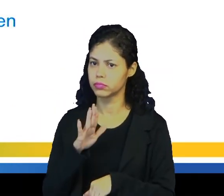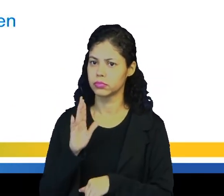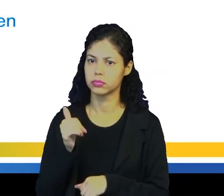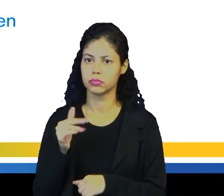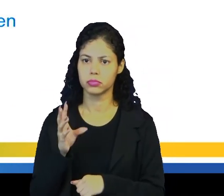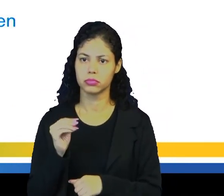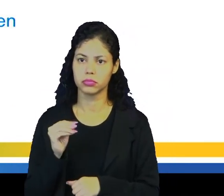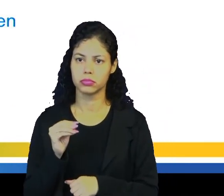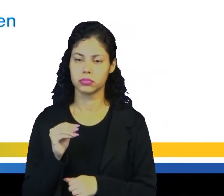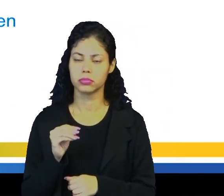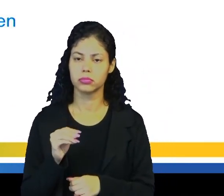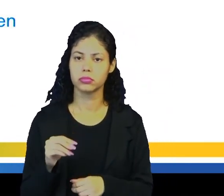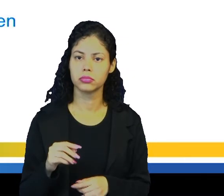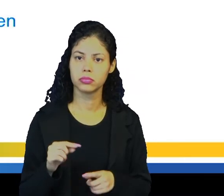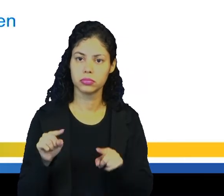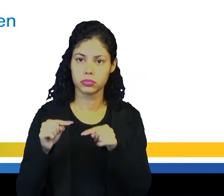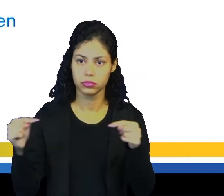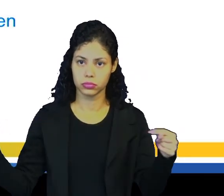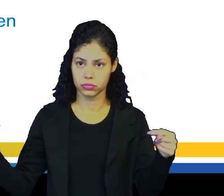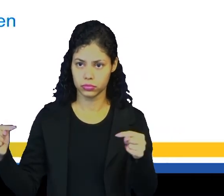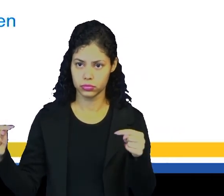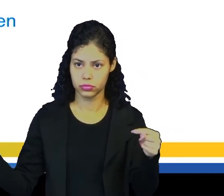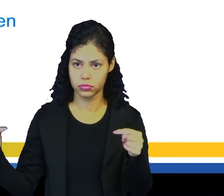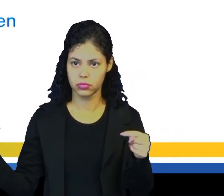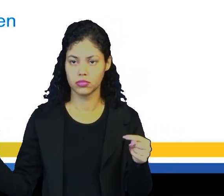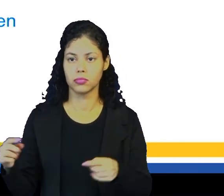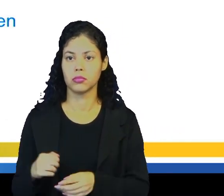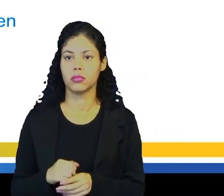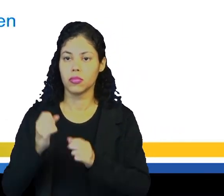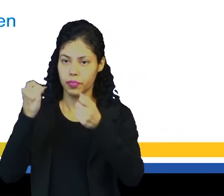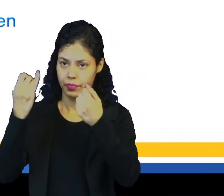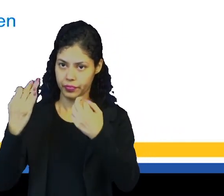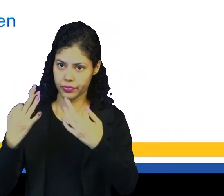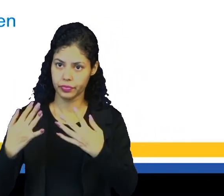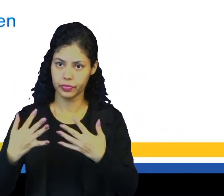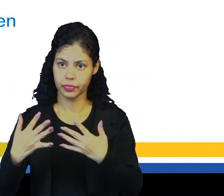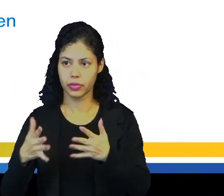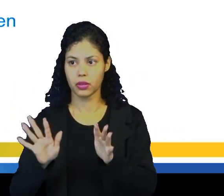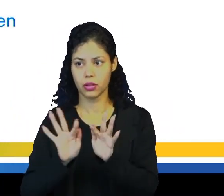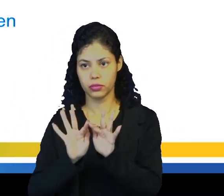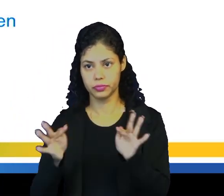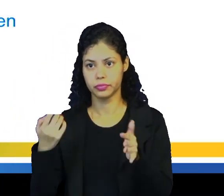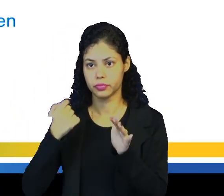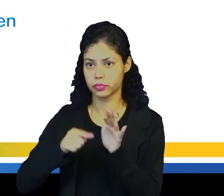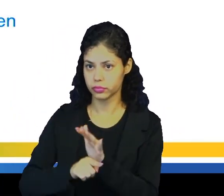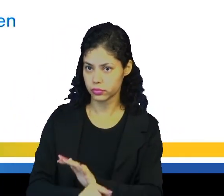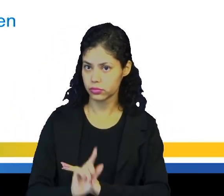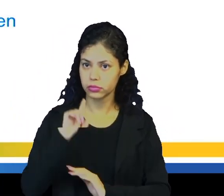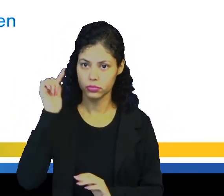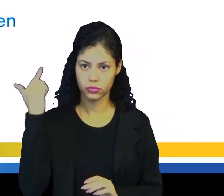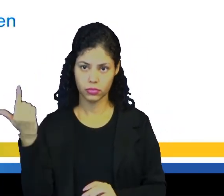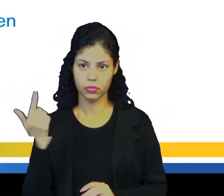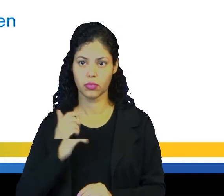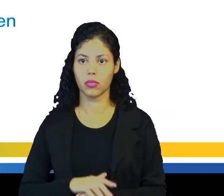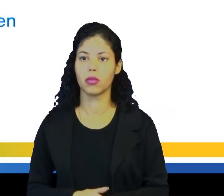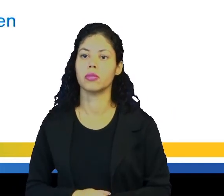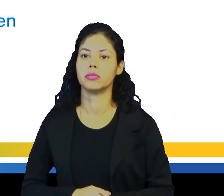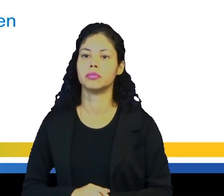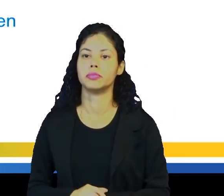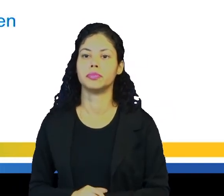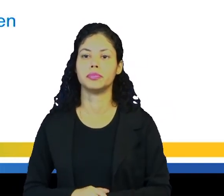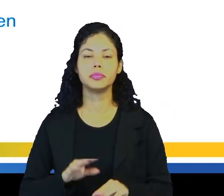está entre travessões, né, para explicar uma frase dentro de outras, né.